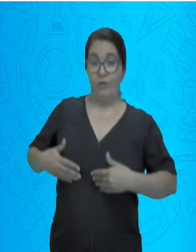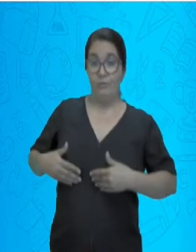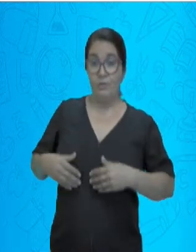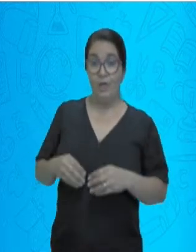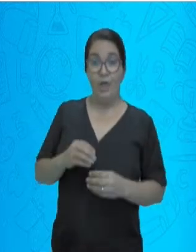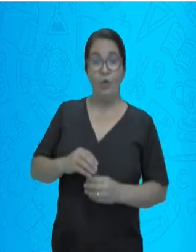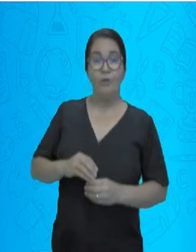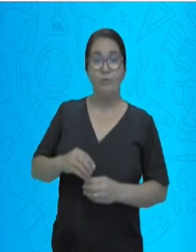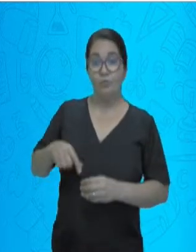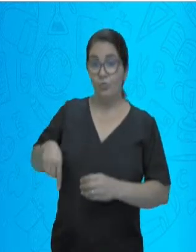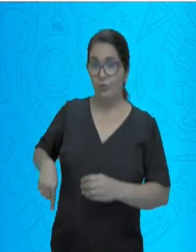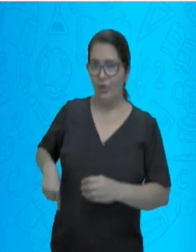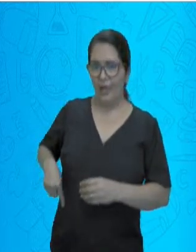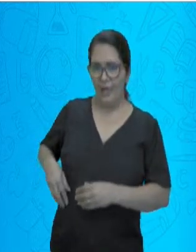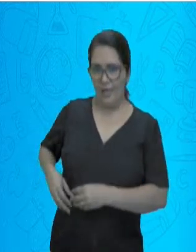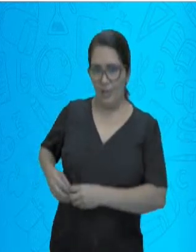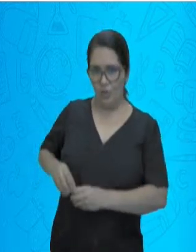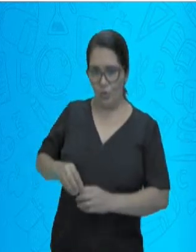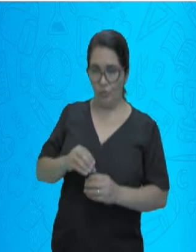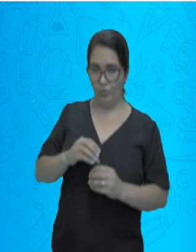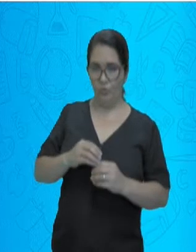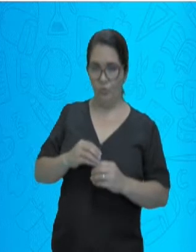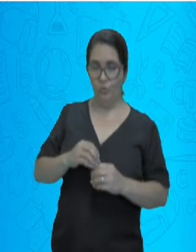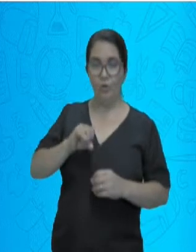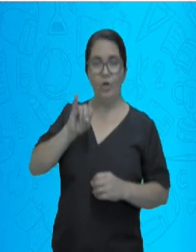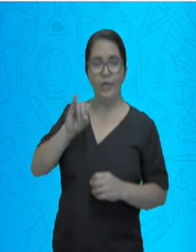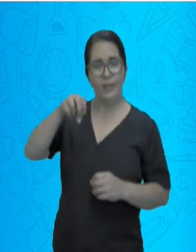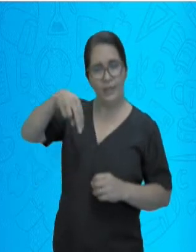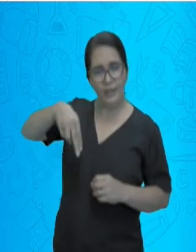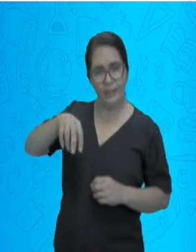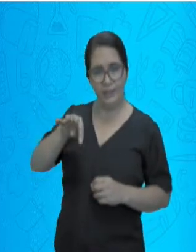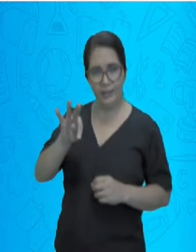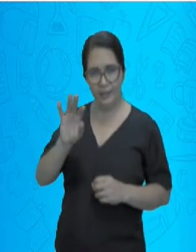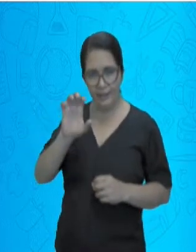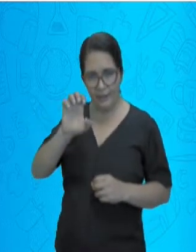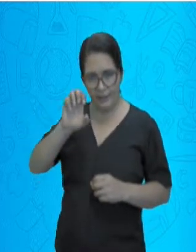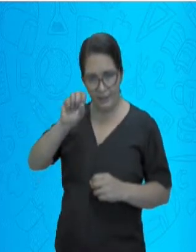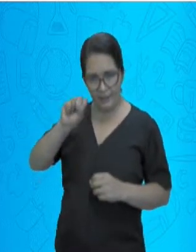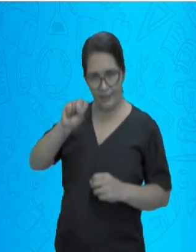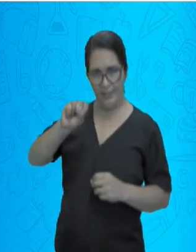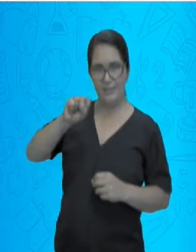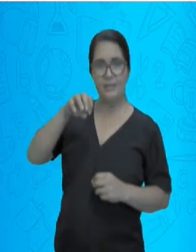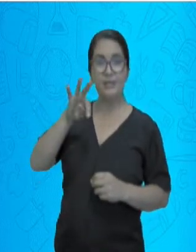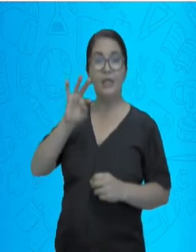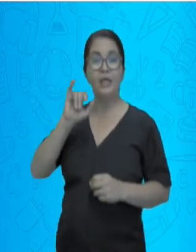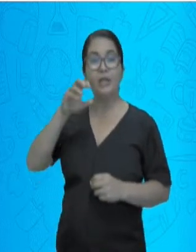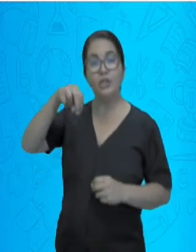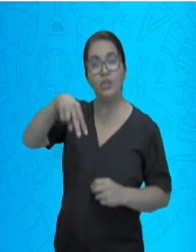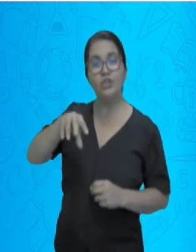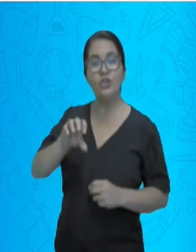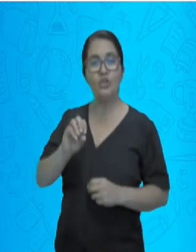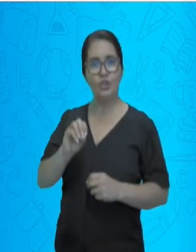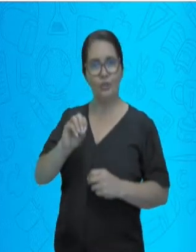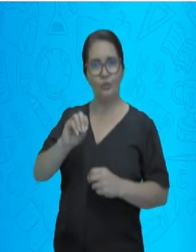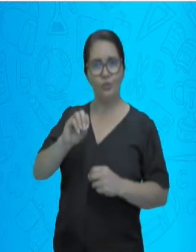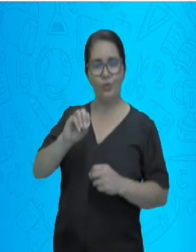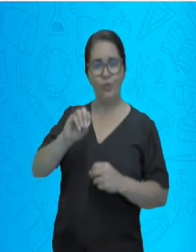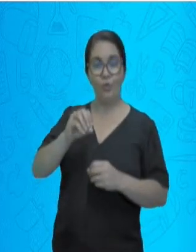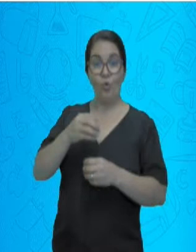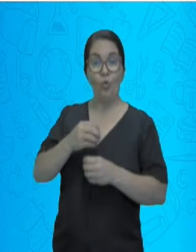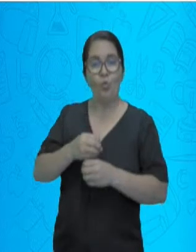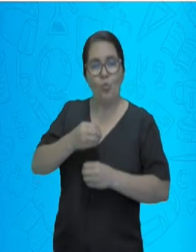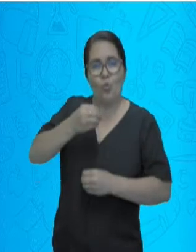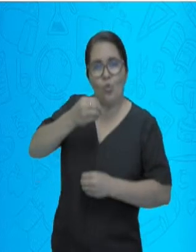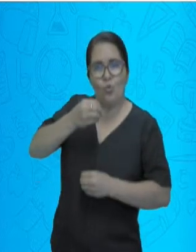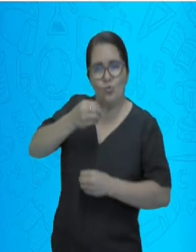intestino delgado. Chegou no intestino delgado, ele vai secretar, reorganizar esse alimento, tirar aquilo que